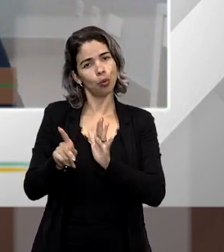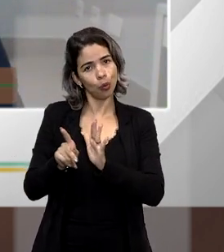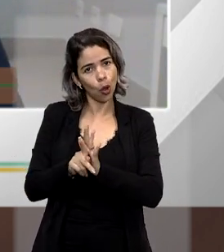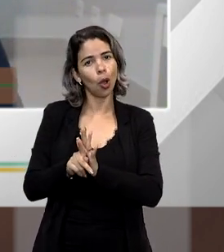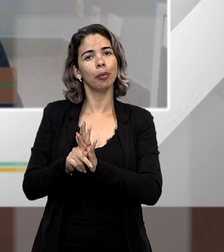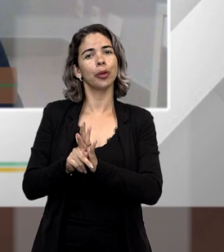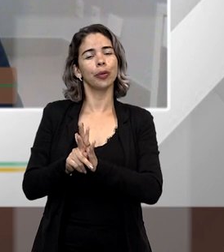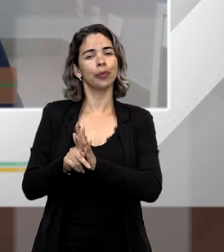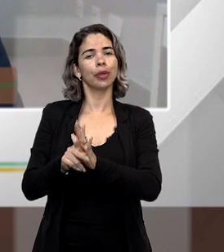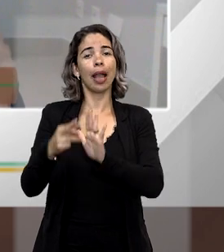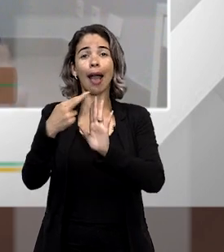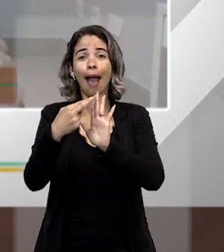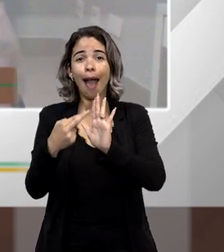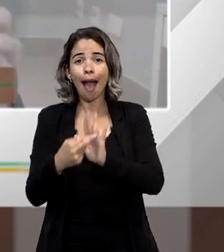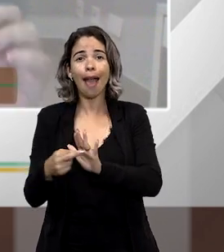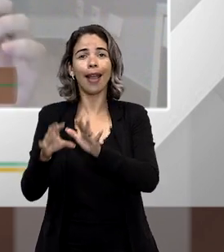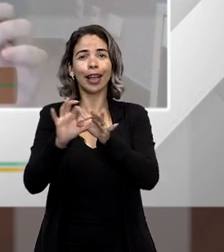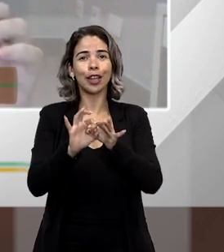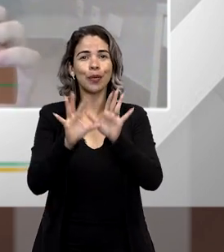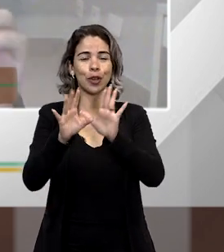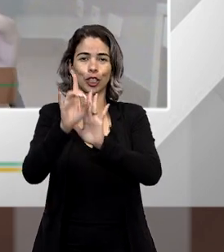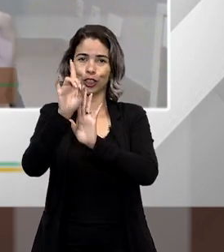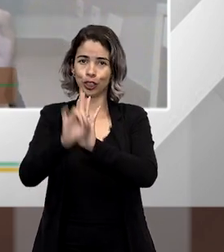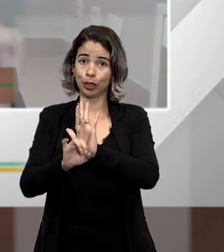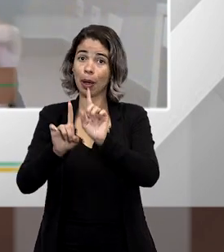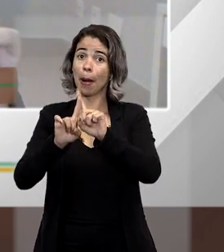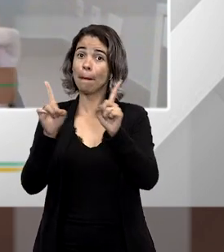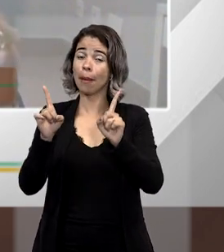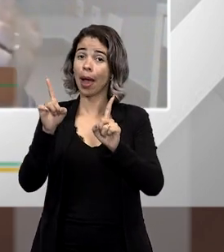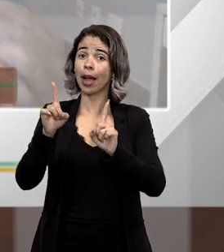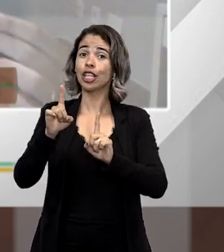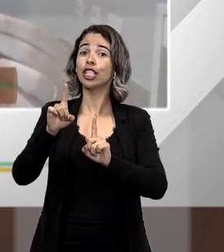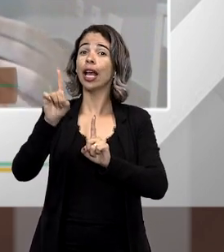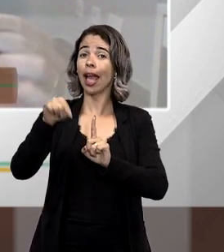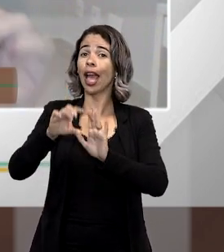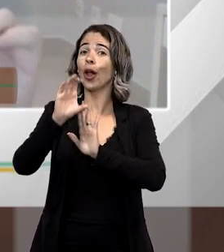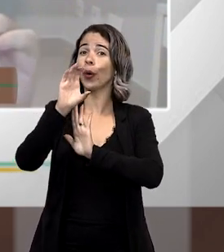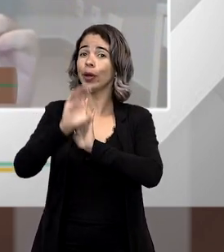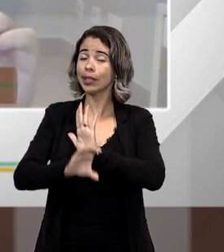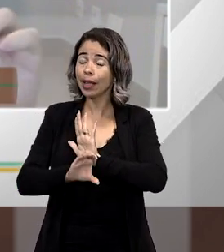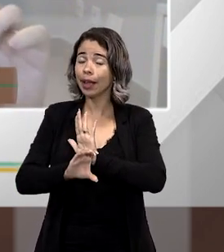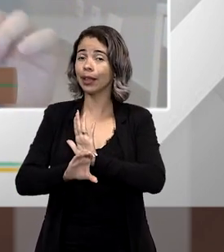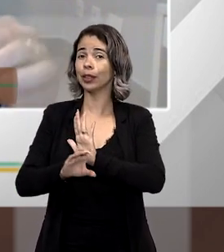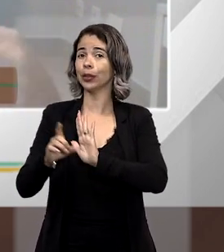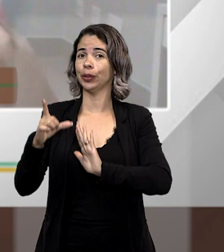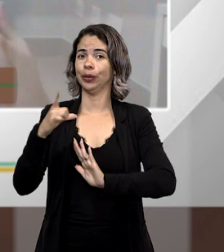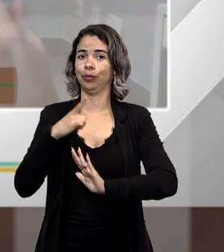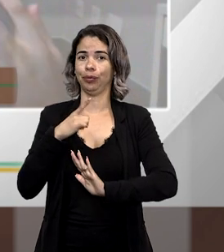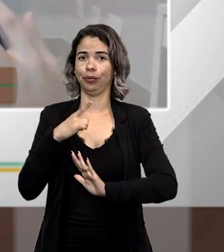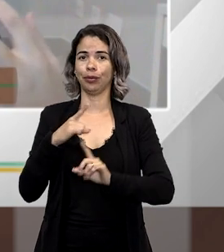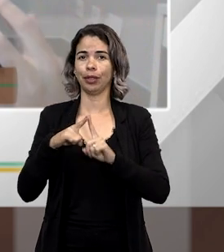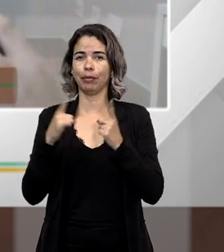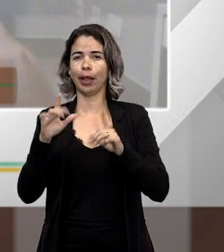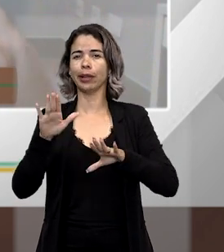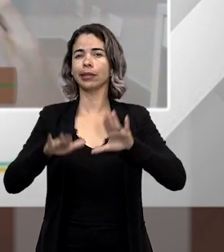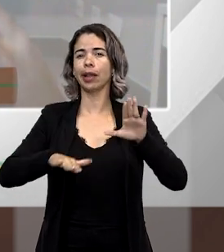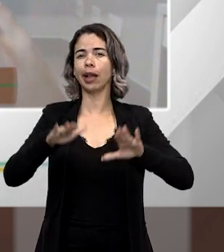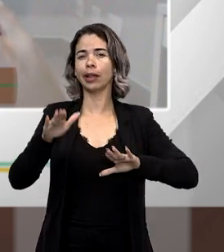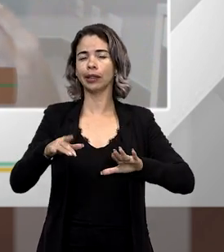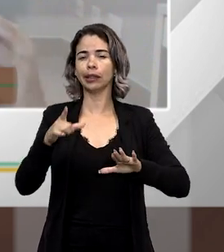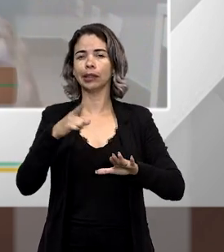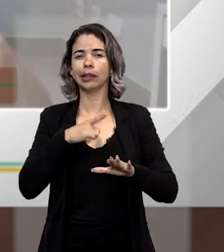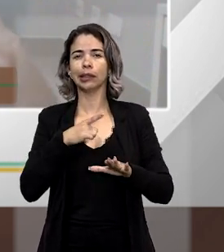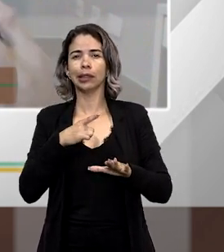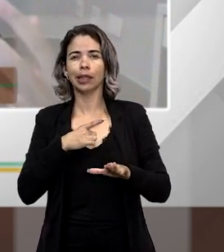ao regime democrático de direito. Mas este é um conceito, volto a repetir, indeterminado. Em razão disso, isso acaba criando uma